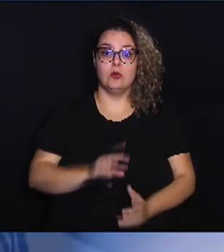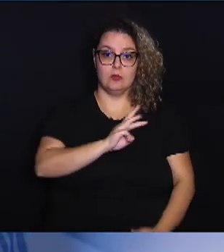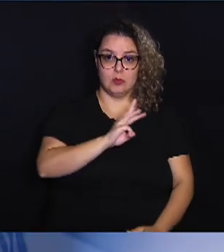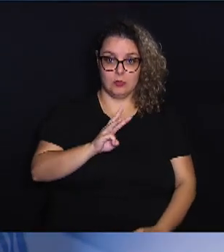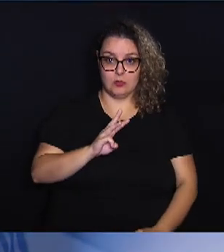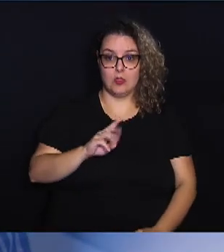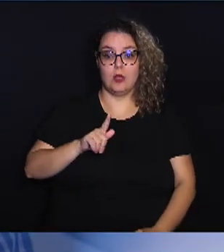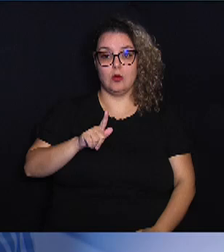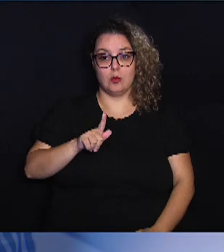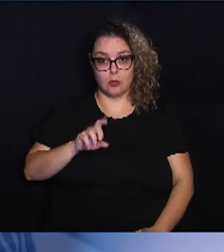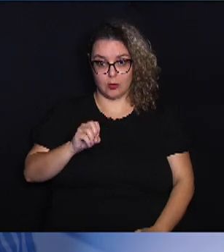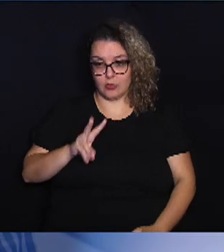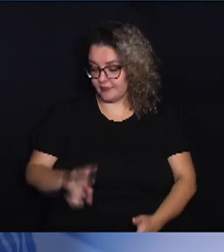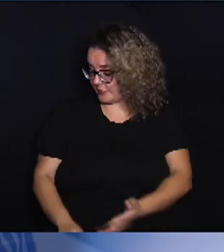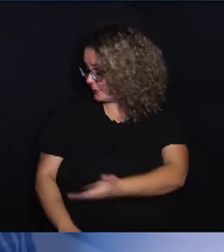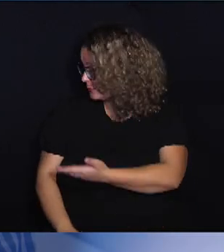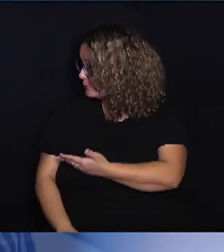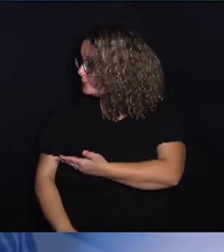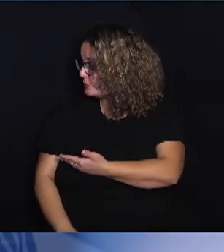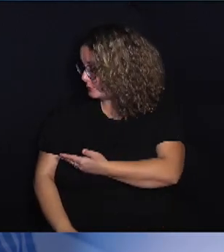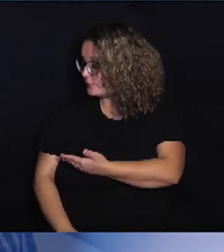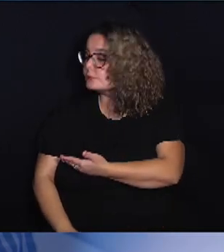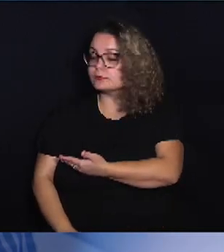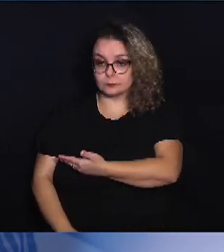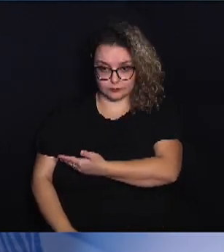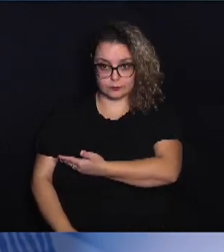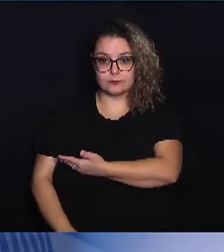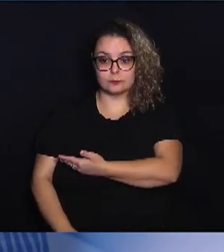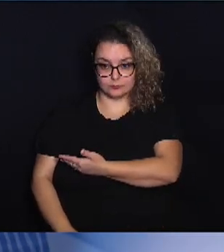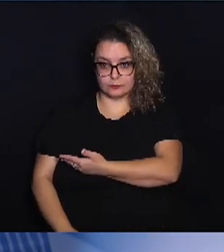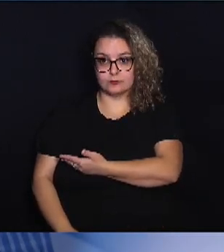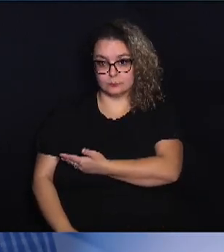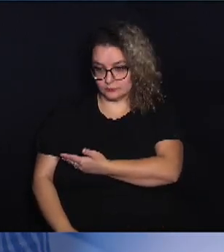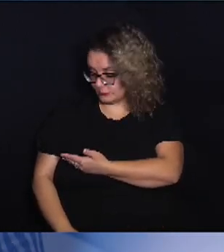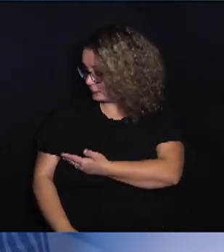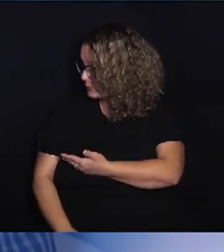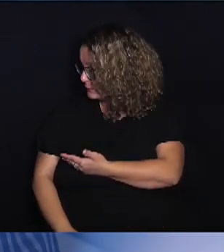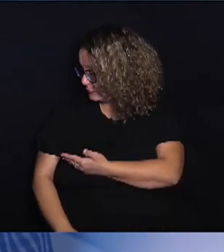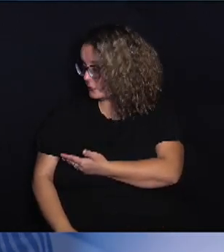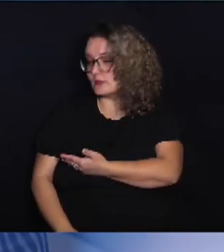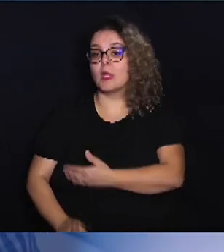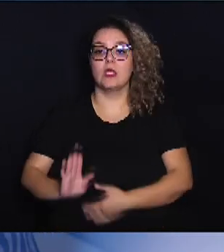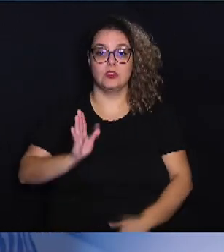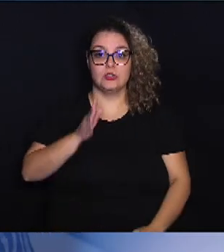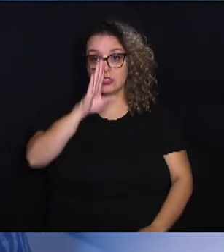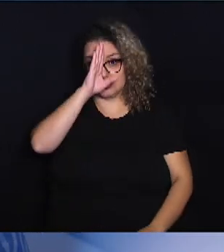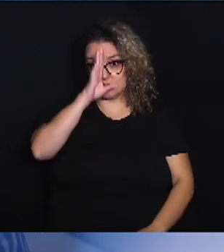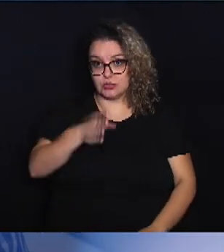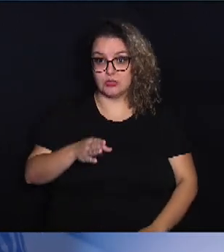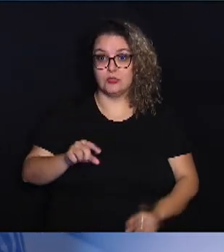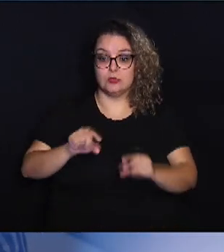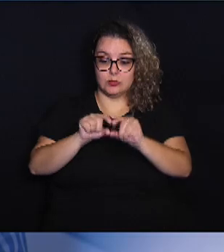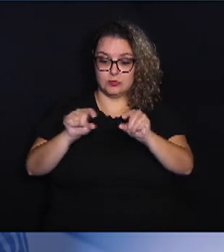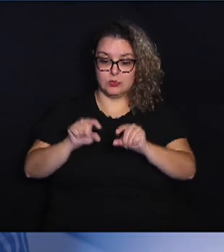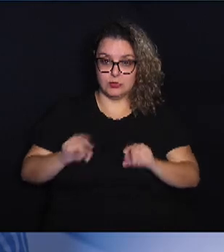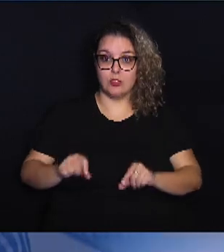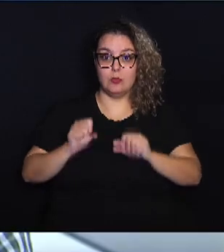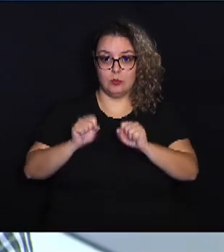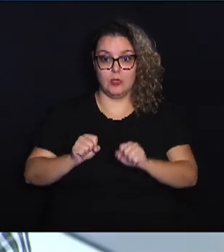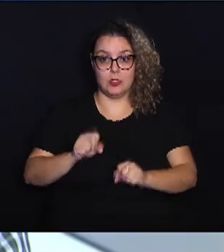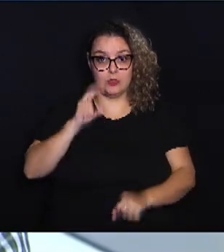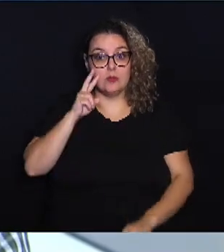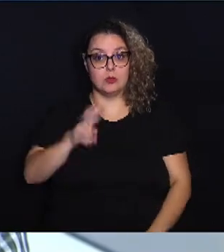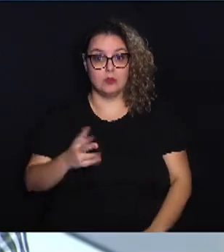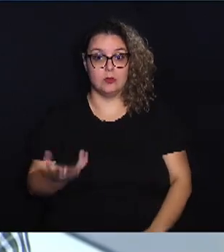www.gov.br.mei, ela já vai cair nos itens que ela pode estar pegando e